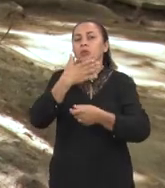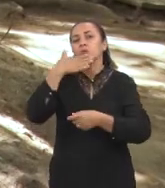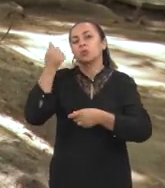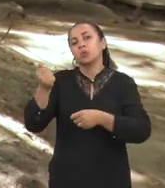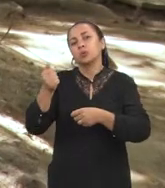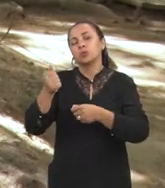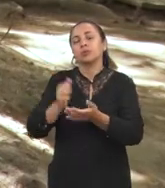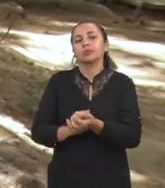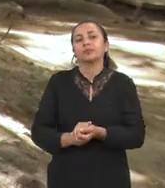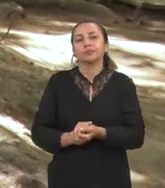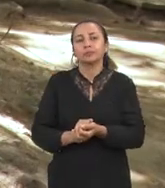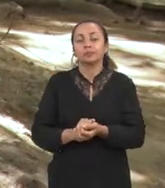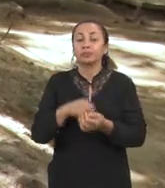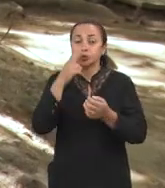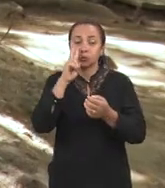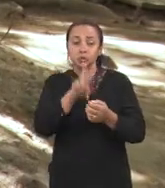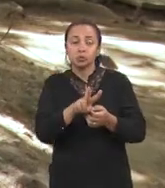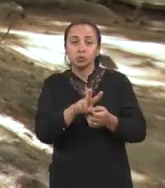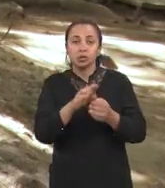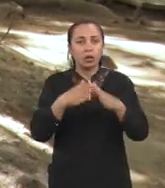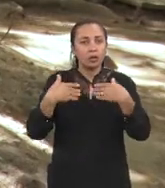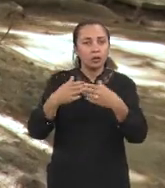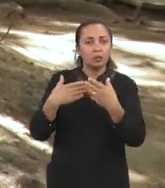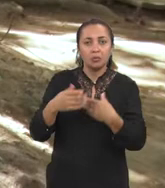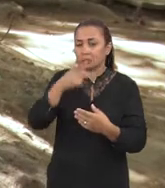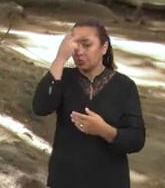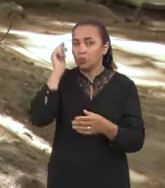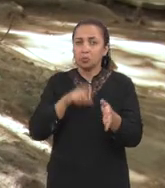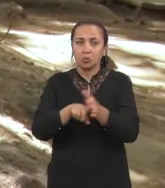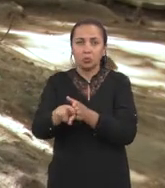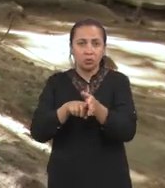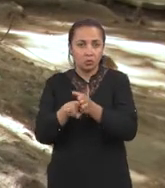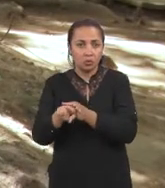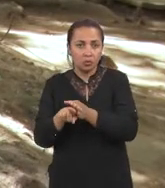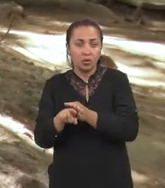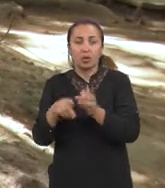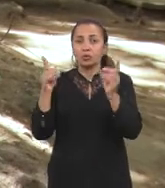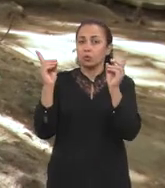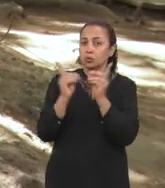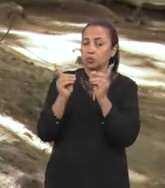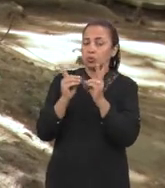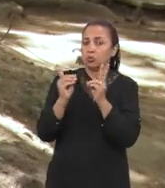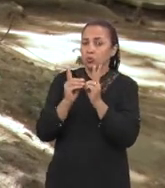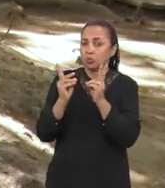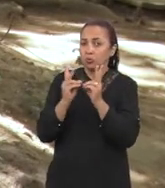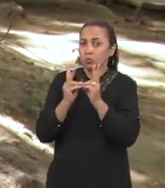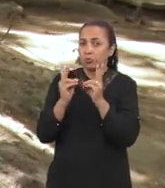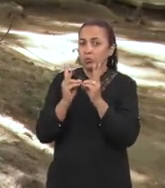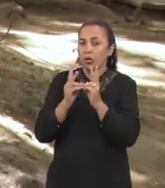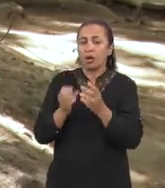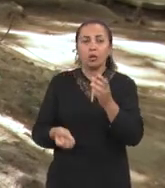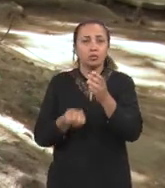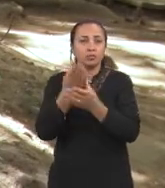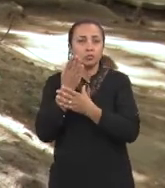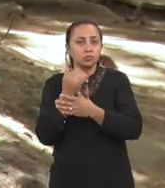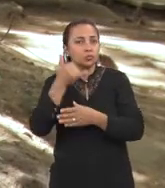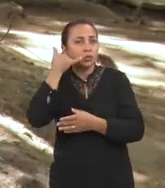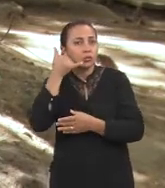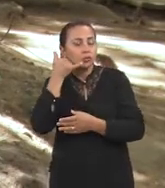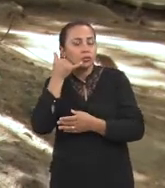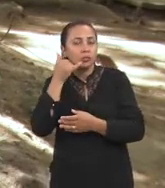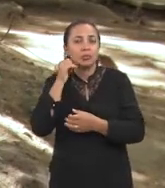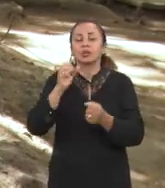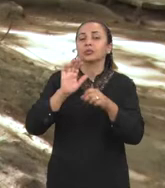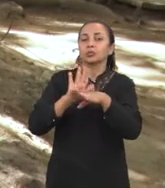Foi observando essa demanda que pesquisadores da Universidade Federal do Rio Grande do Norte criaram um teleatendimento pós